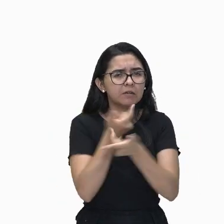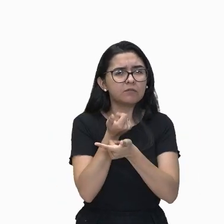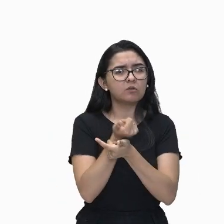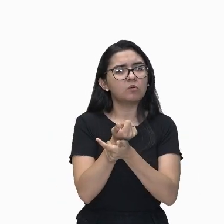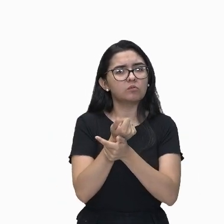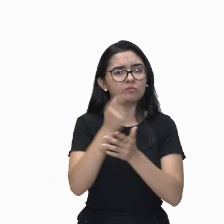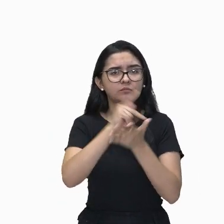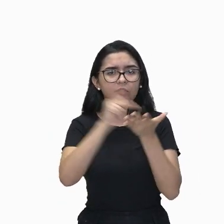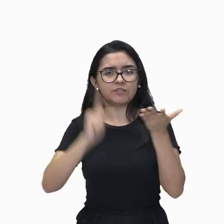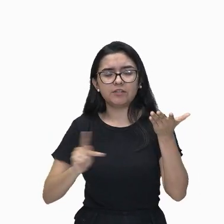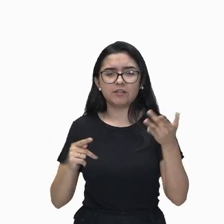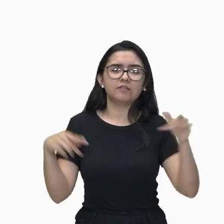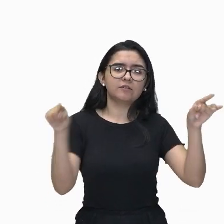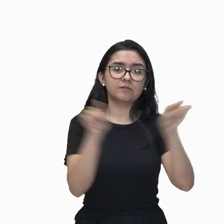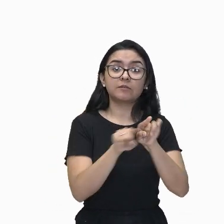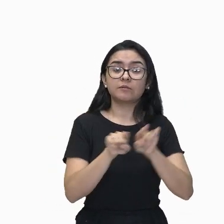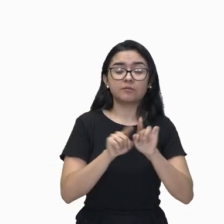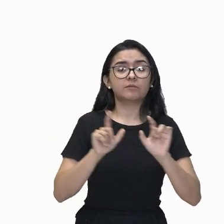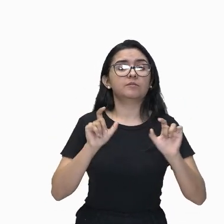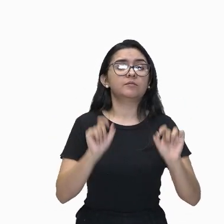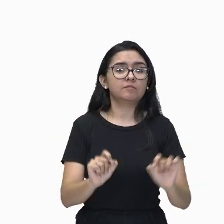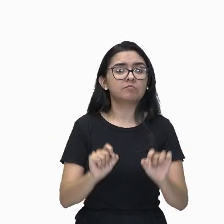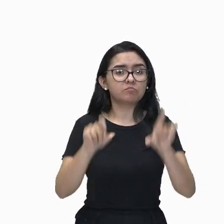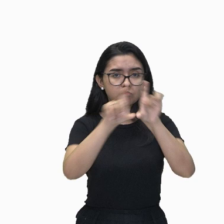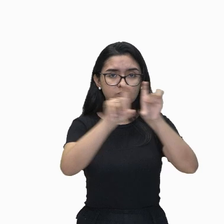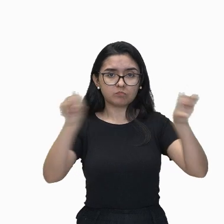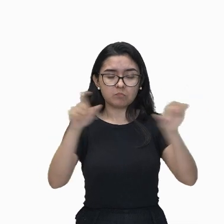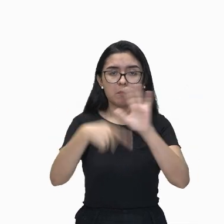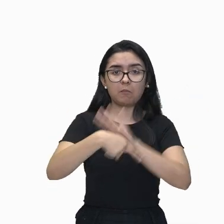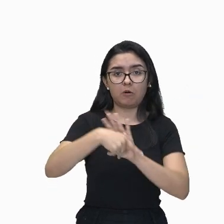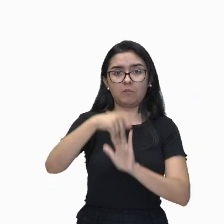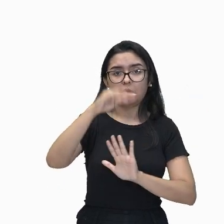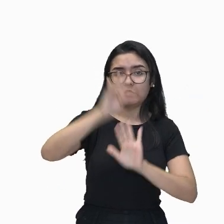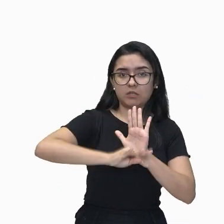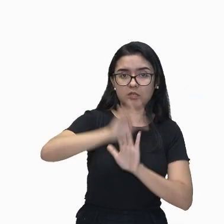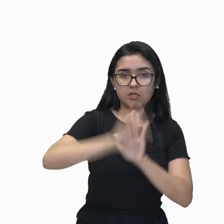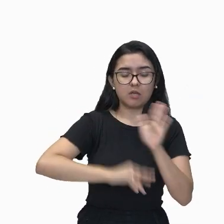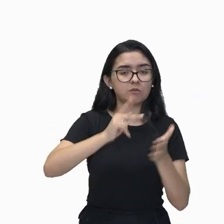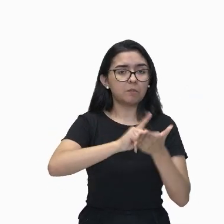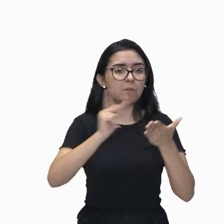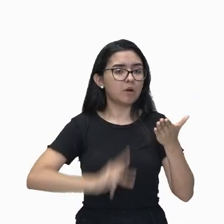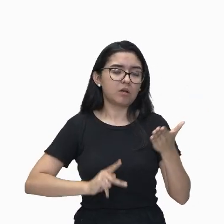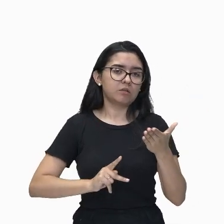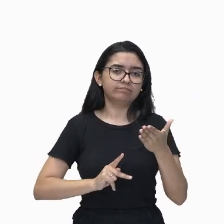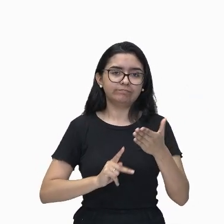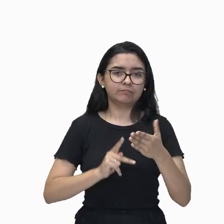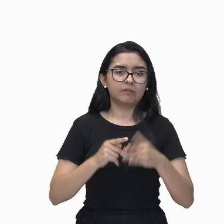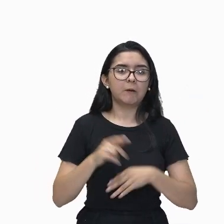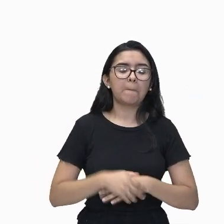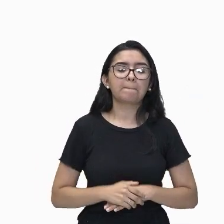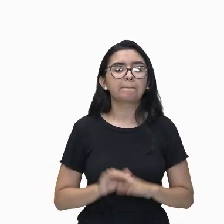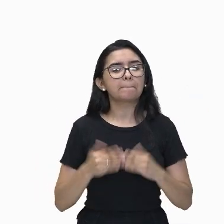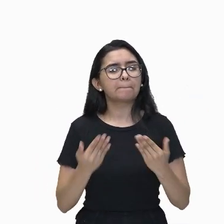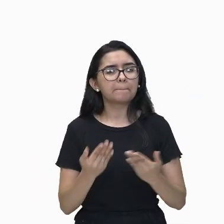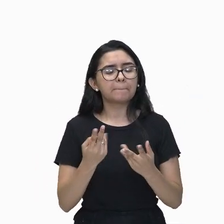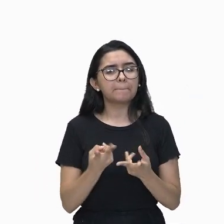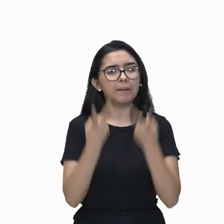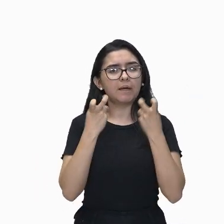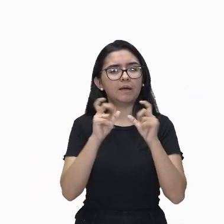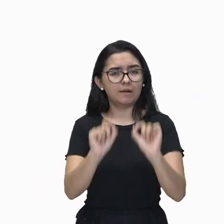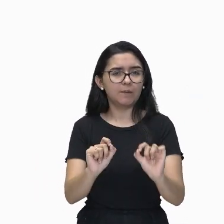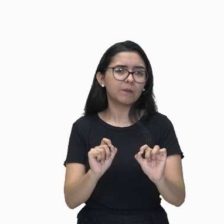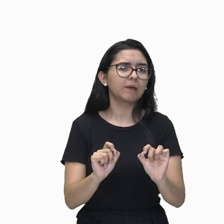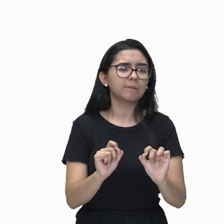Então, esse trecho desse texto, desse poema, que ele não está completo, nós podemos perceber